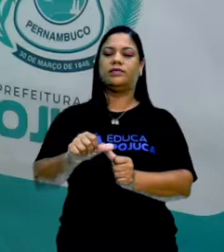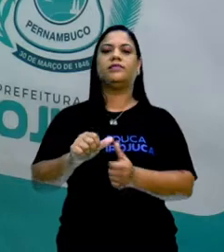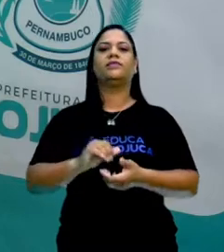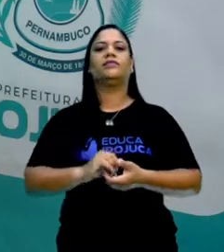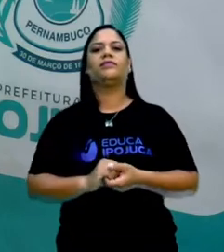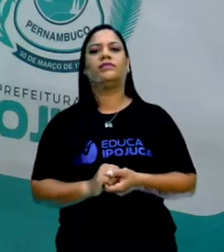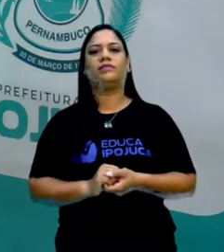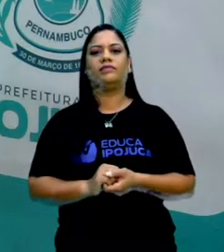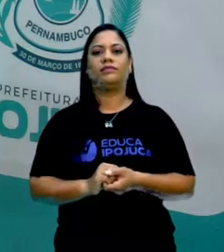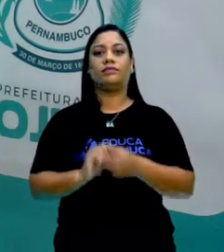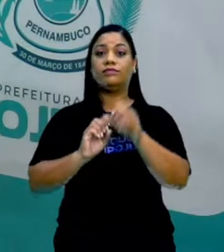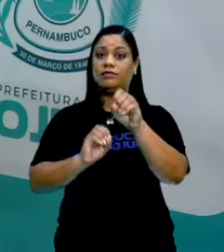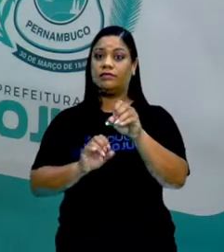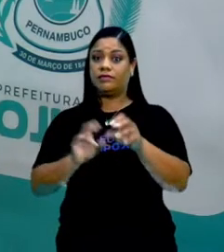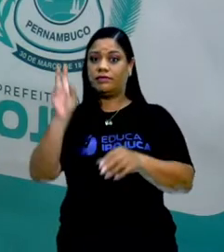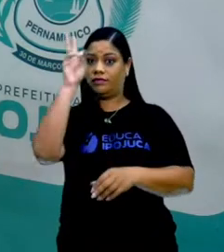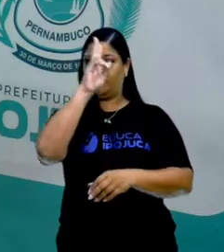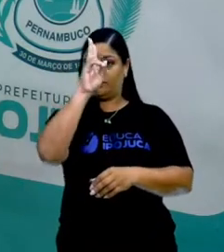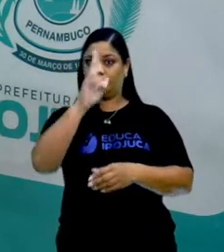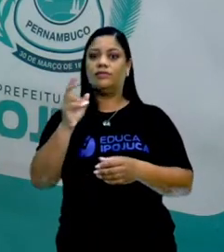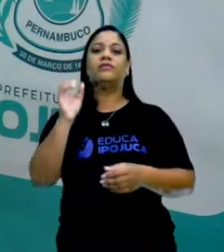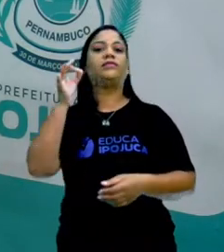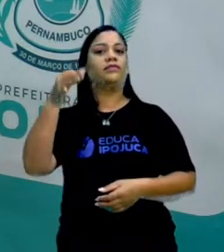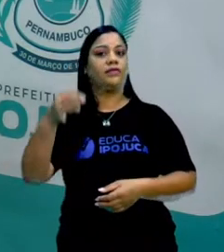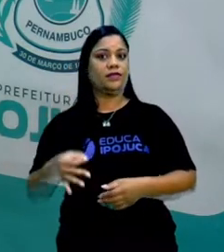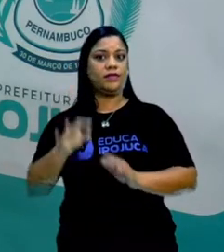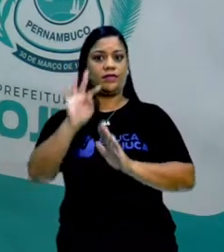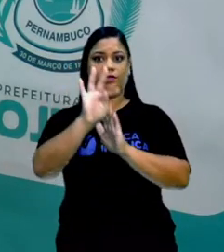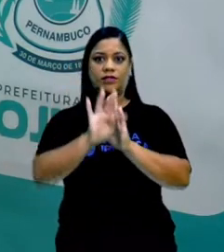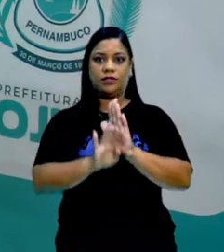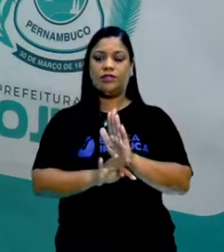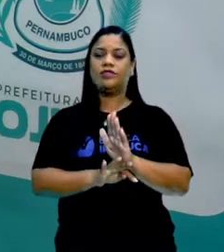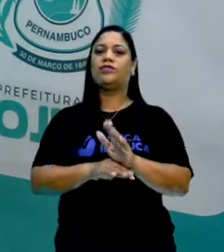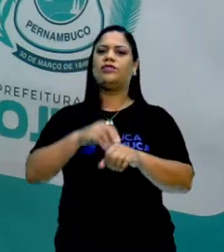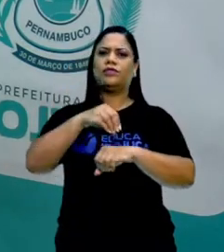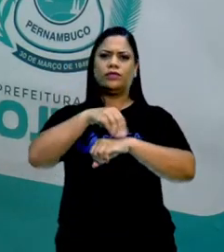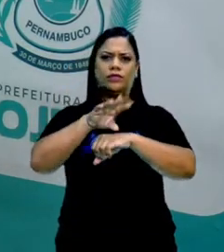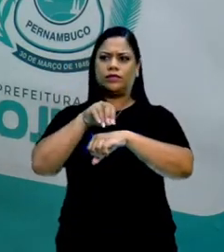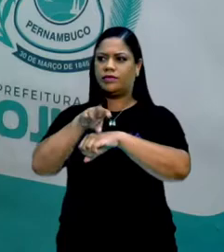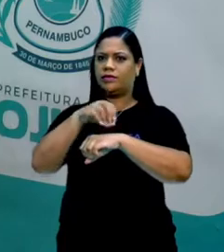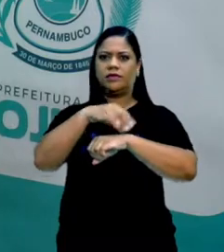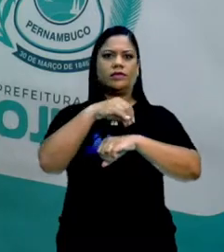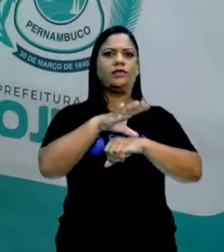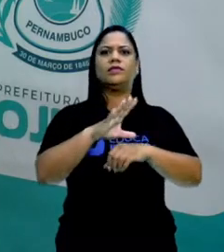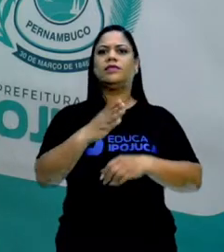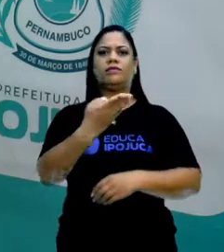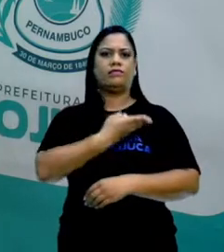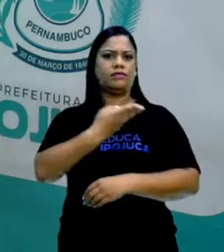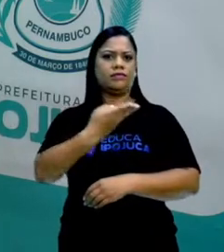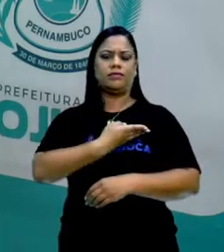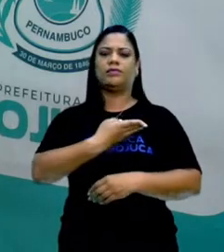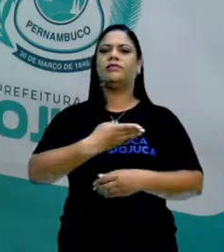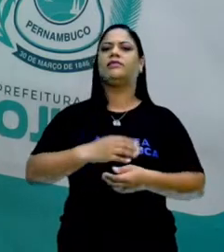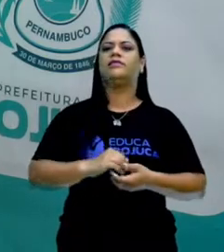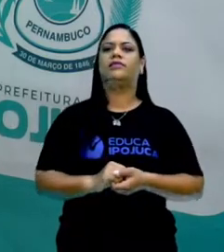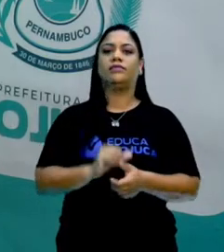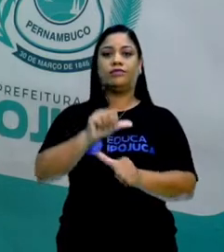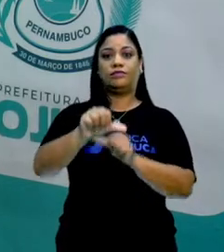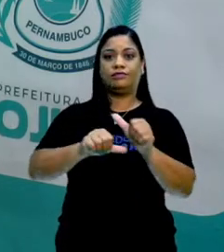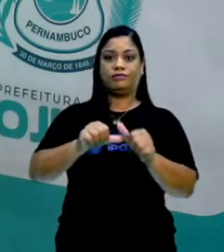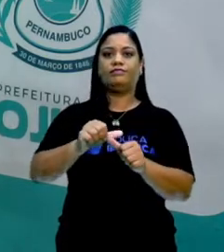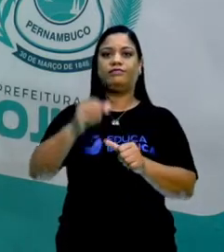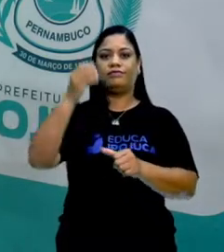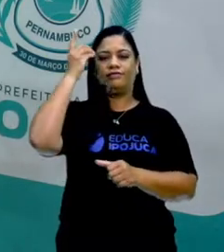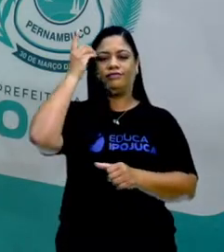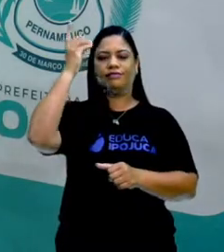pode sugerir aí, tá bom? Compartilha com os teus colegas no teu grupo de WhatsApp, troquem ideias aí. E vamos